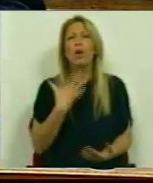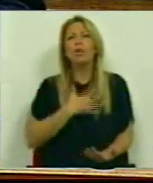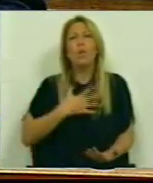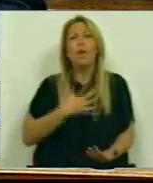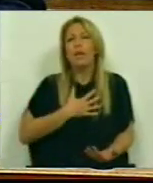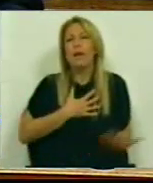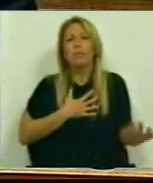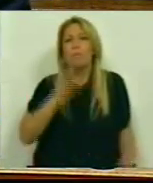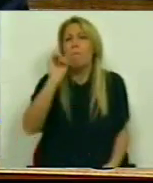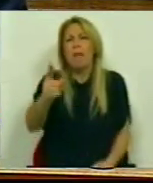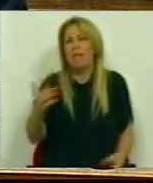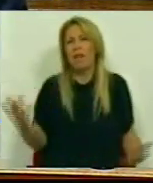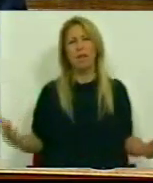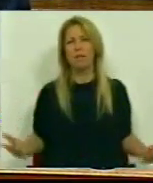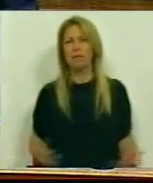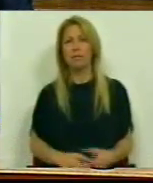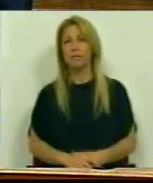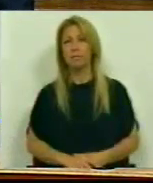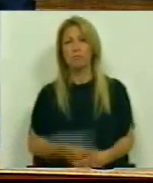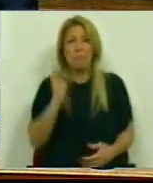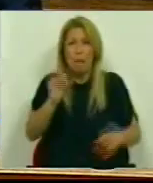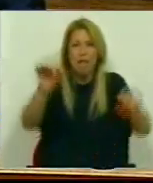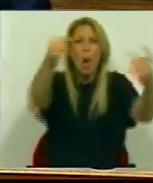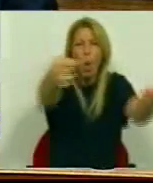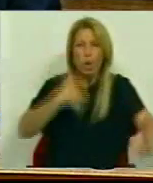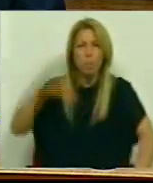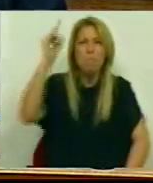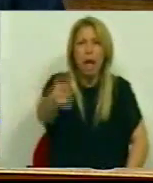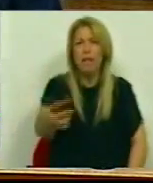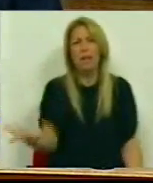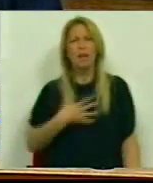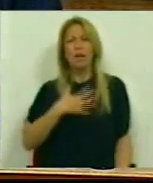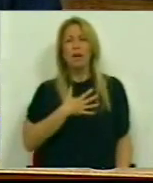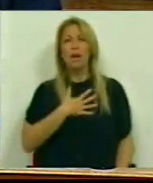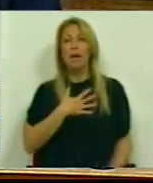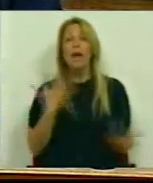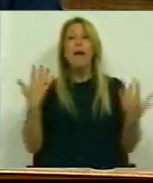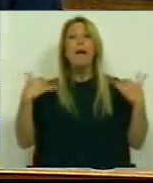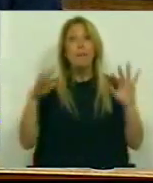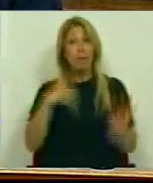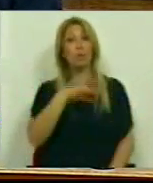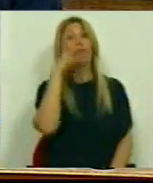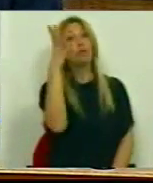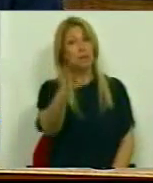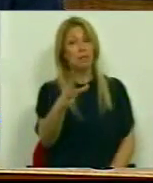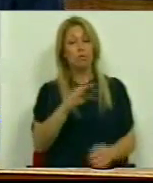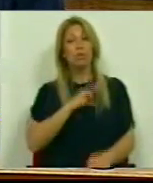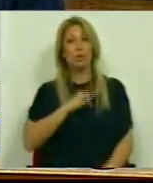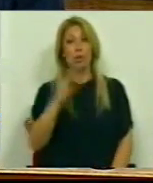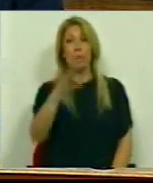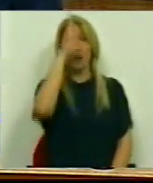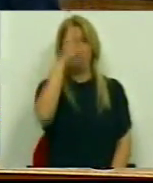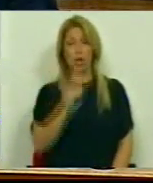mandar Mandar noutros Mas aquilo que vos dizemos, Sr. Primeiro-Ministro É que